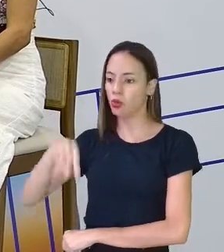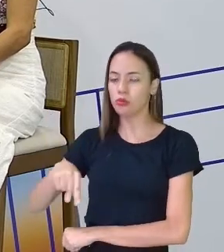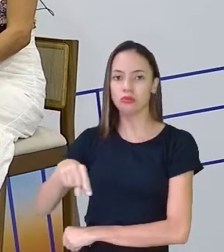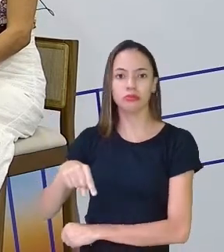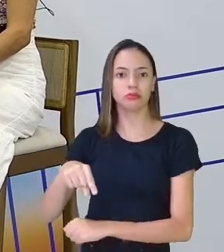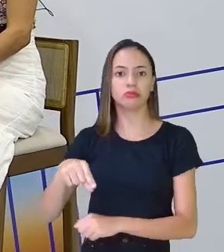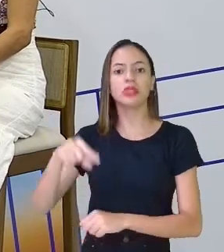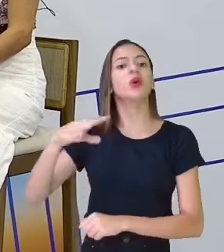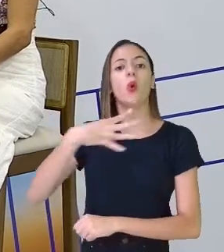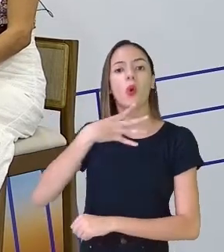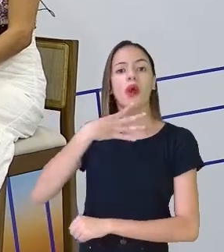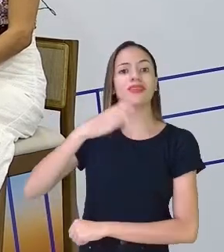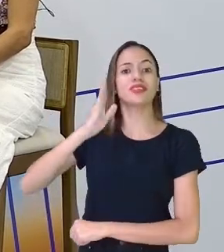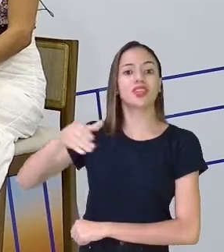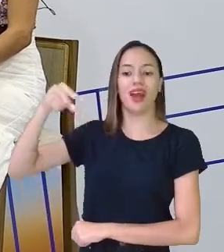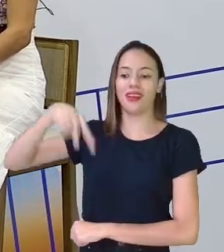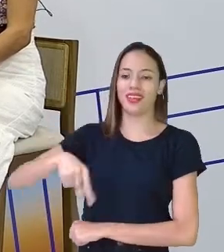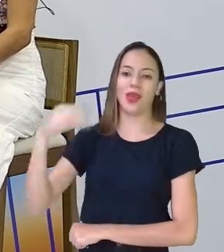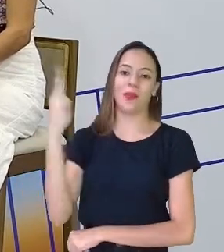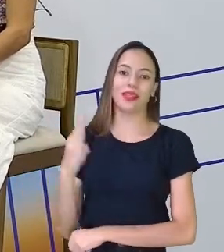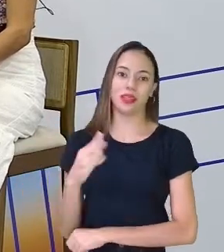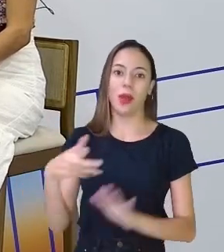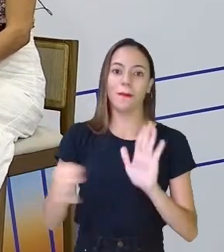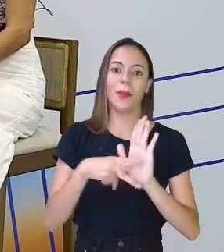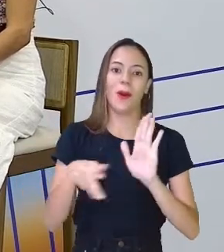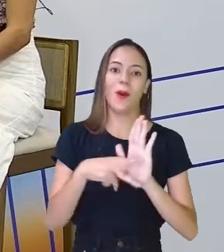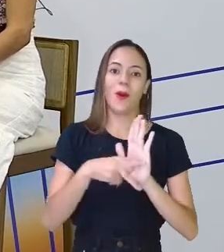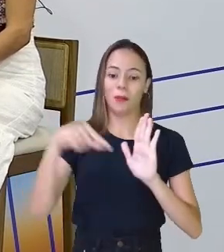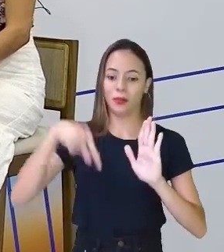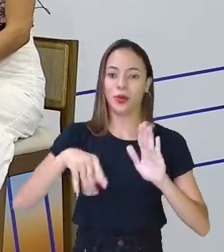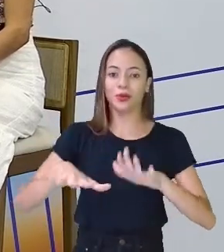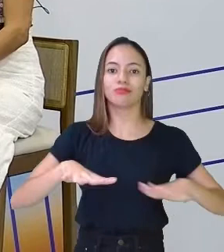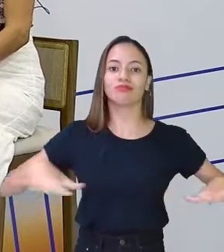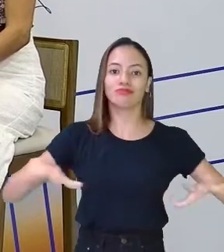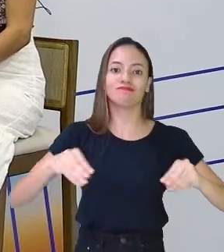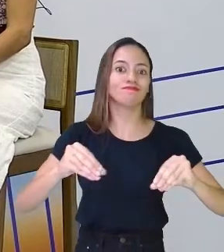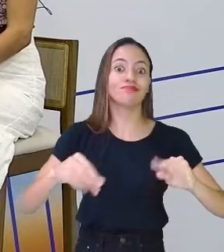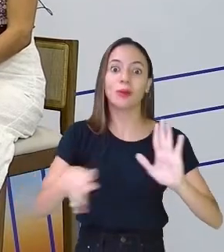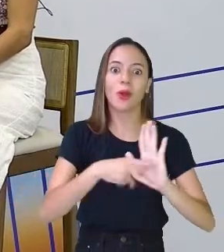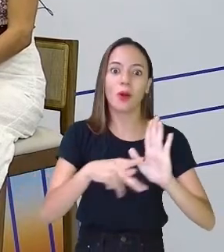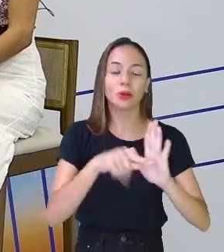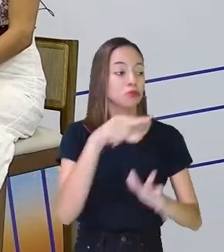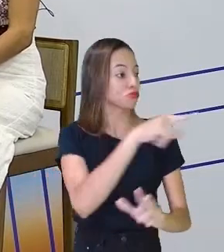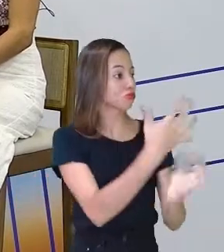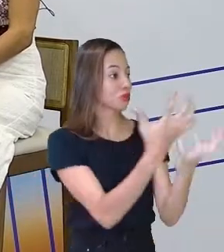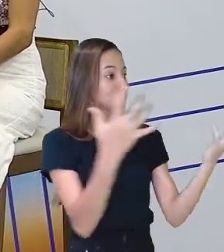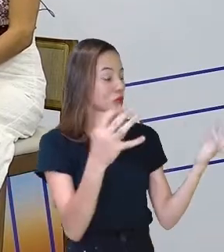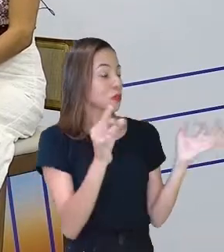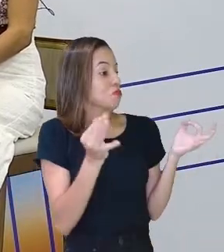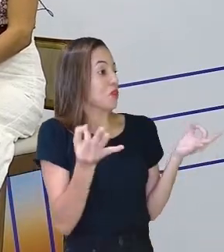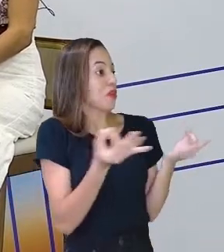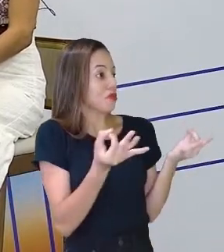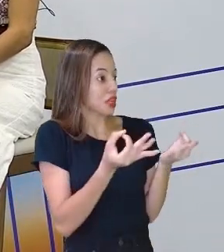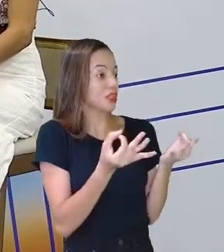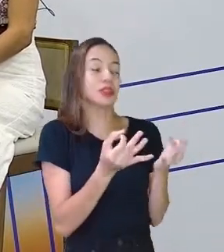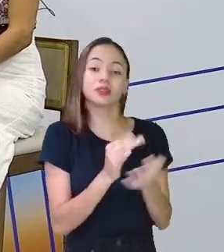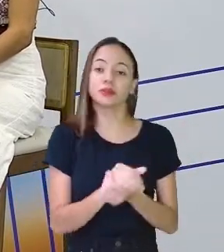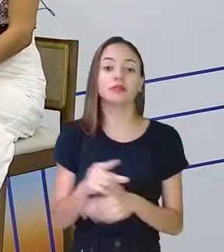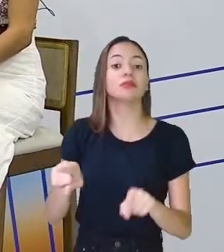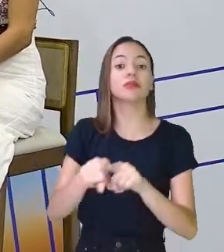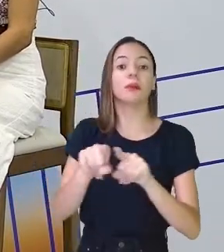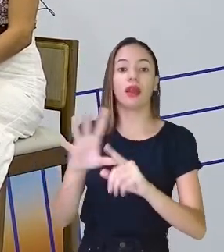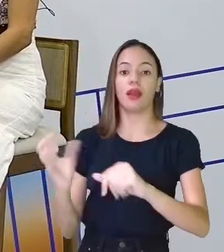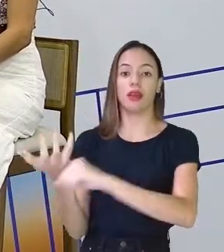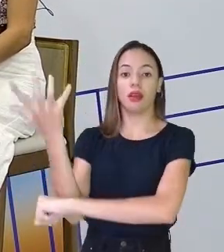já conhece... É apropriado também. Exatamente, o solo daqui da nossa região. natureza é perfeita, não é, gente? O cajueiro também não